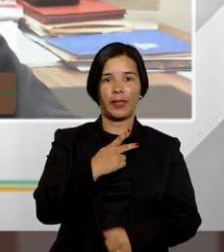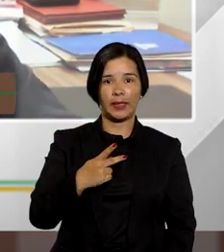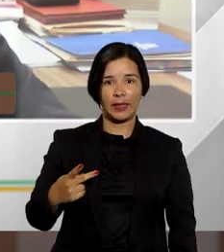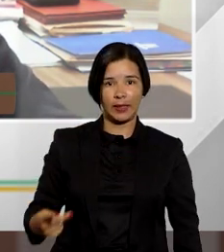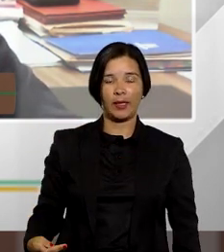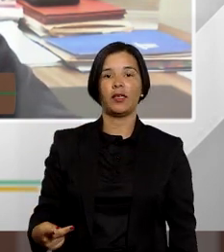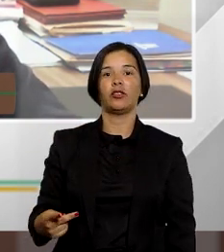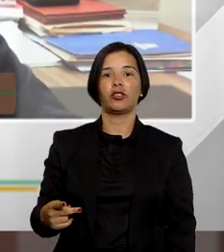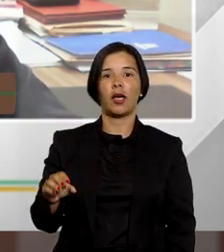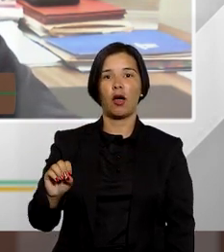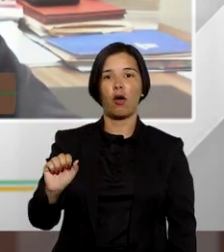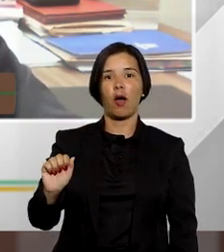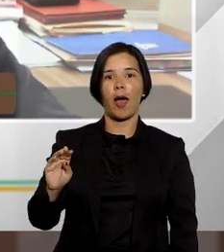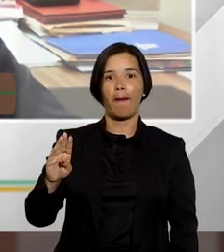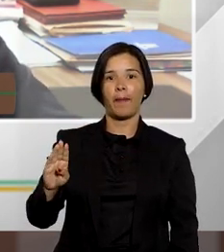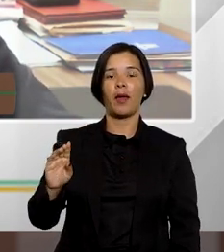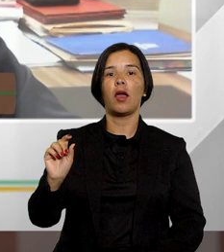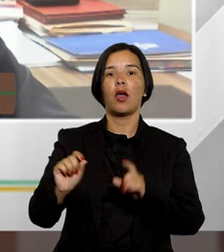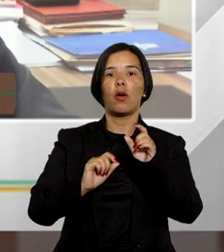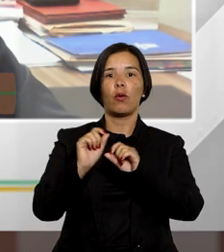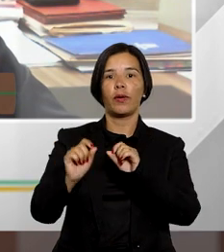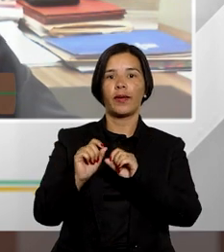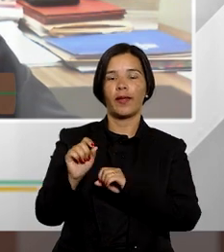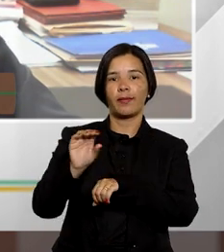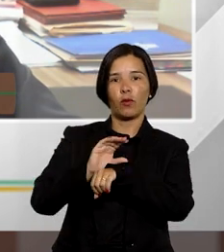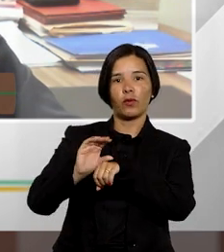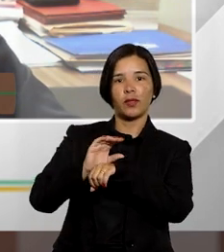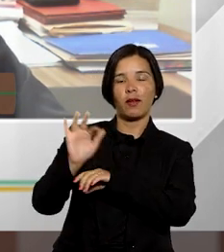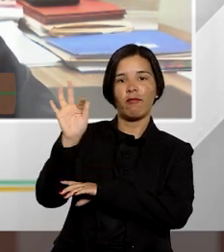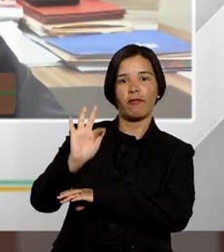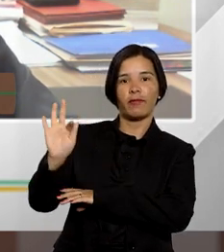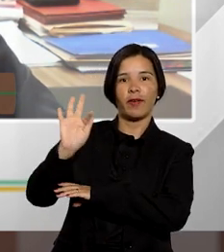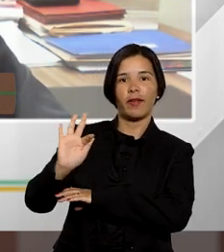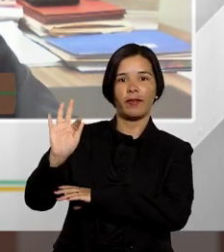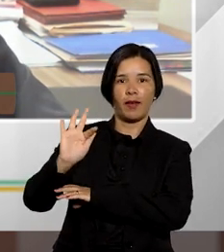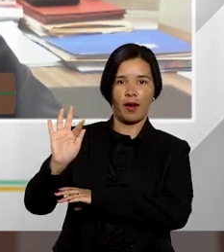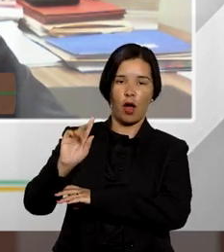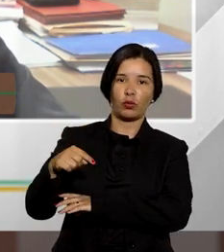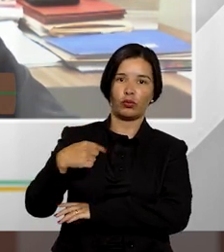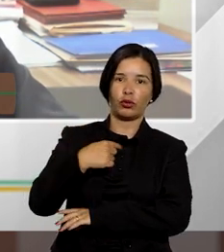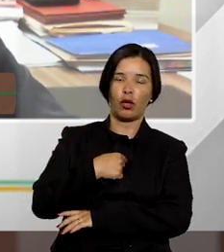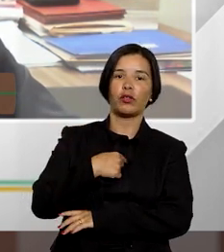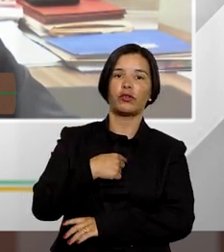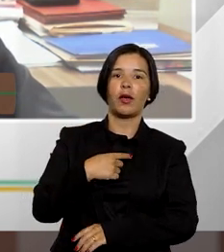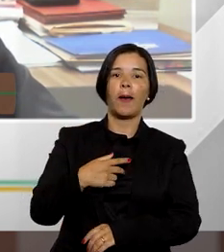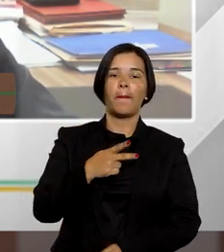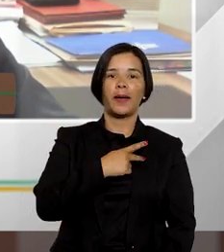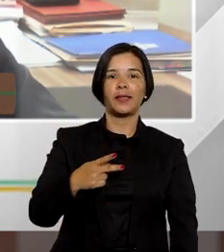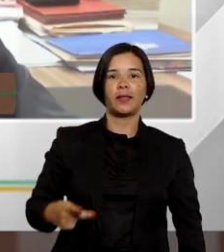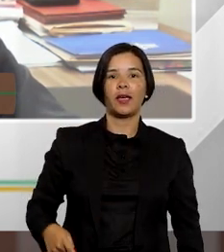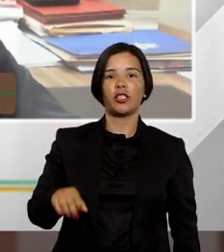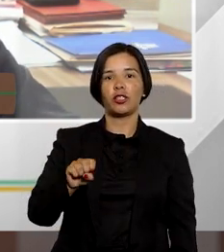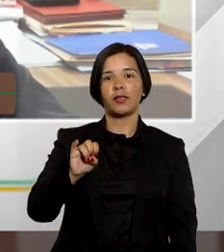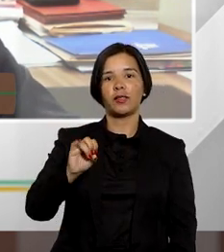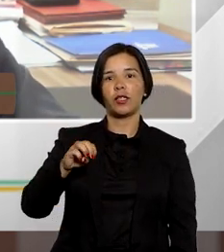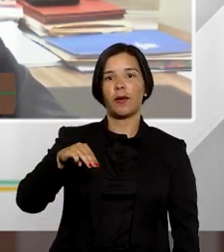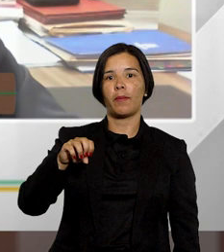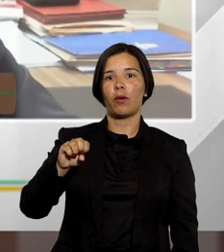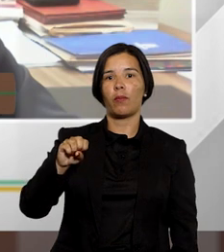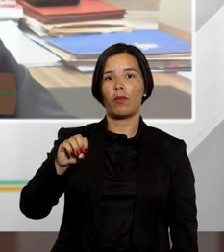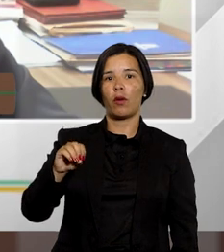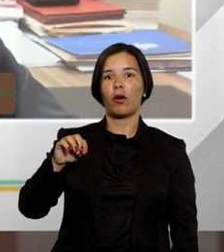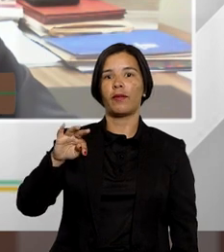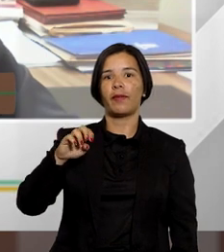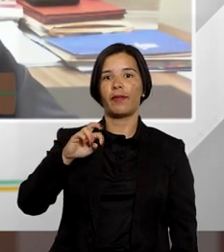-presidente a orientação nossa do Conselho Federal sobretudo do nosso presidente Beto Simonetti é defender os